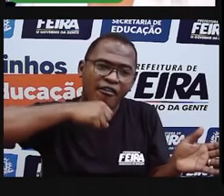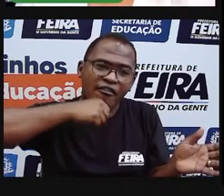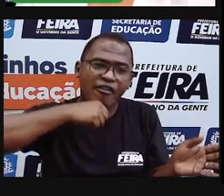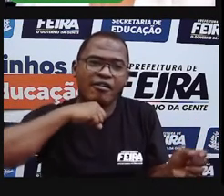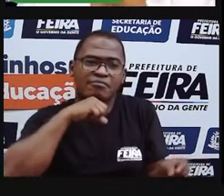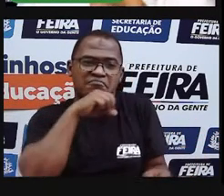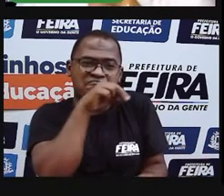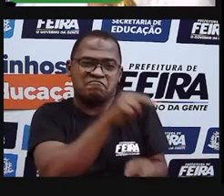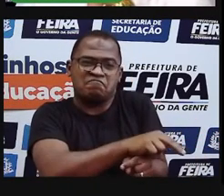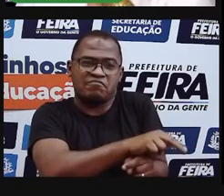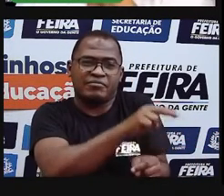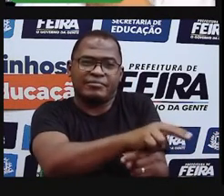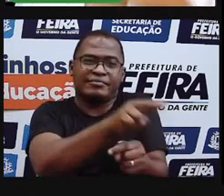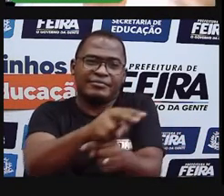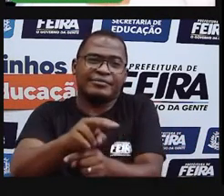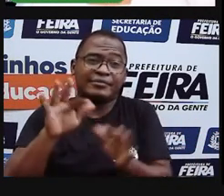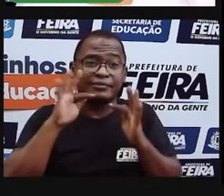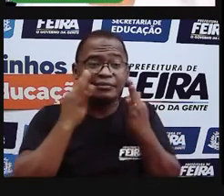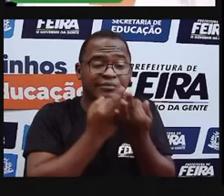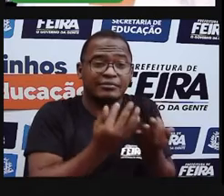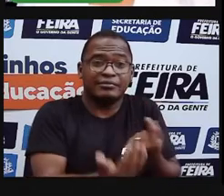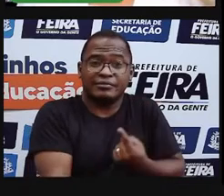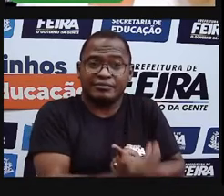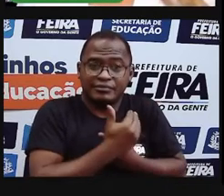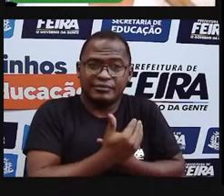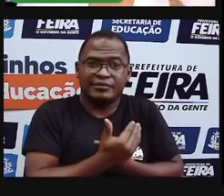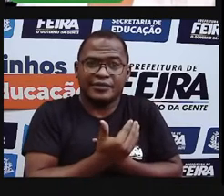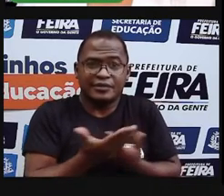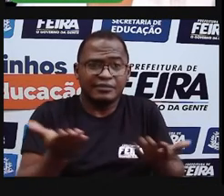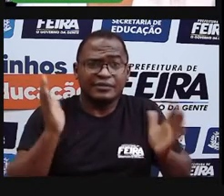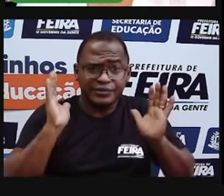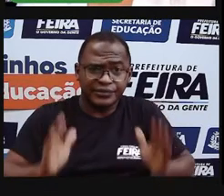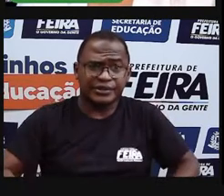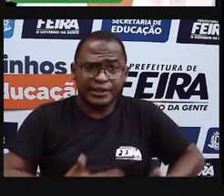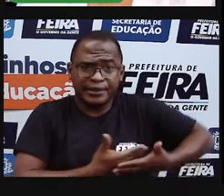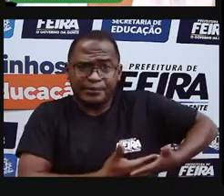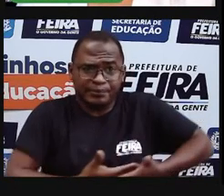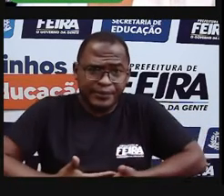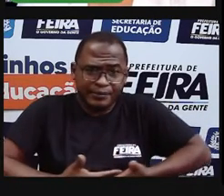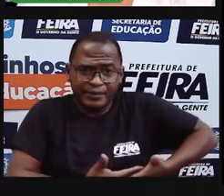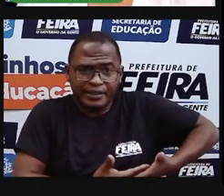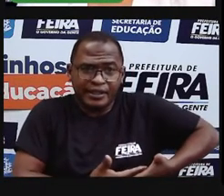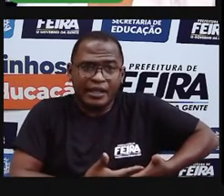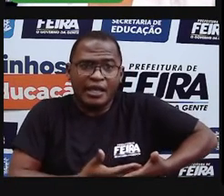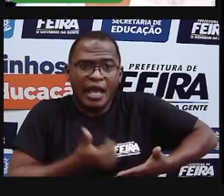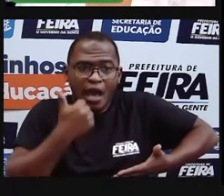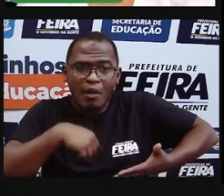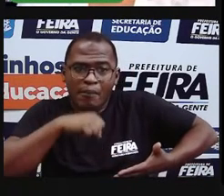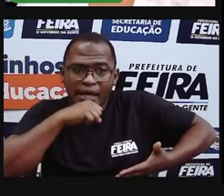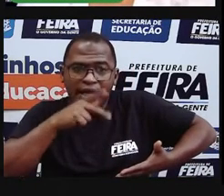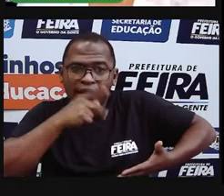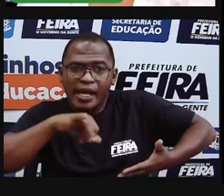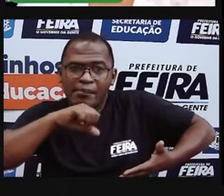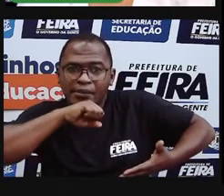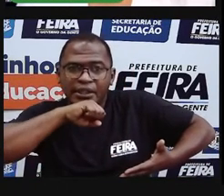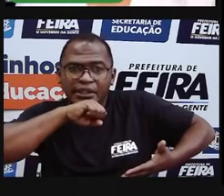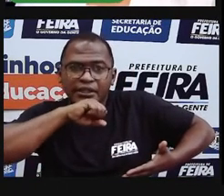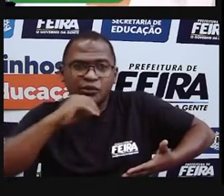Várias pessoas da nossa família estão cuidando desse bebê. Então, o primeiro contato da criança é na comunidade familiar.